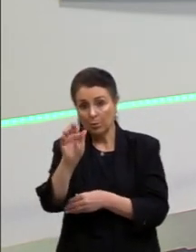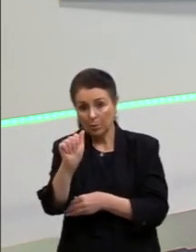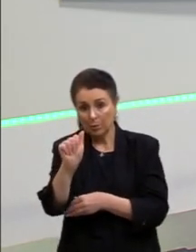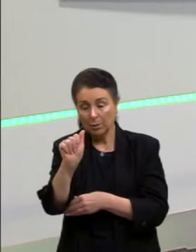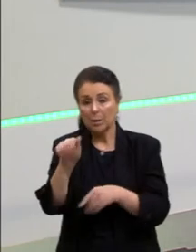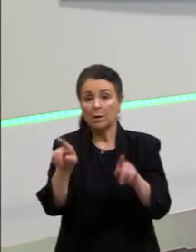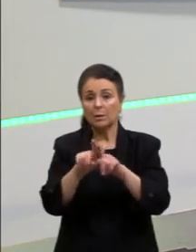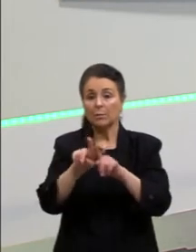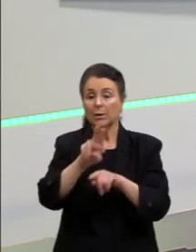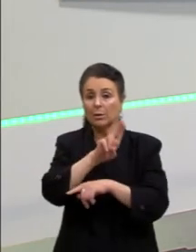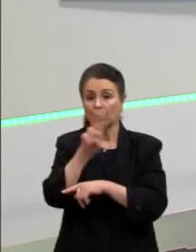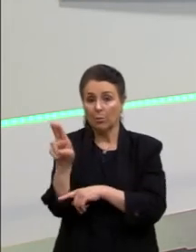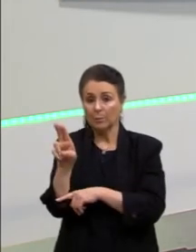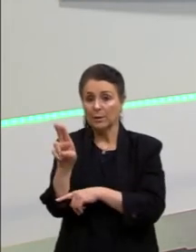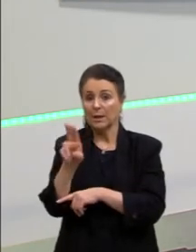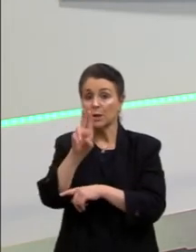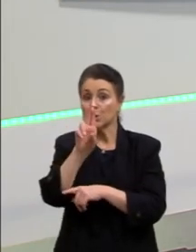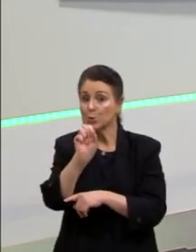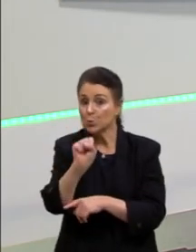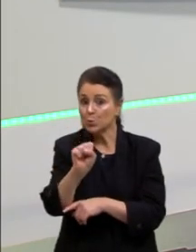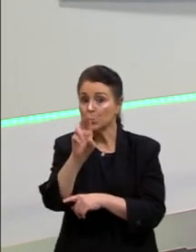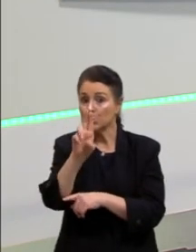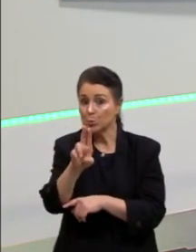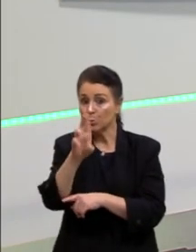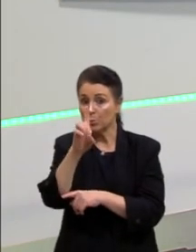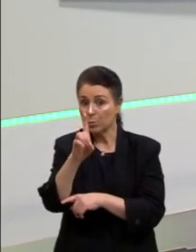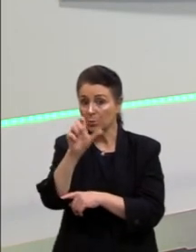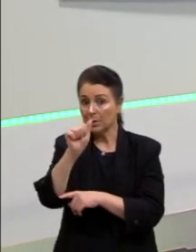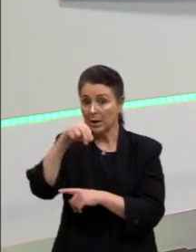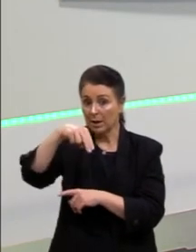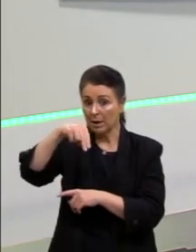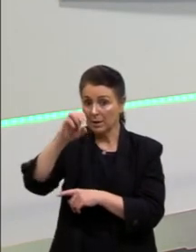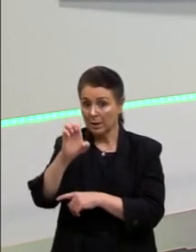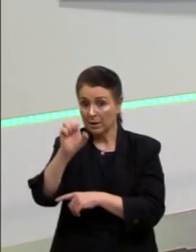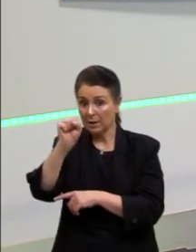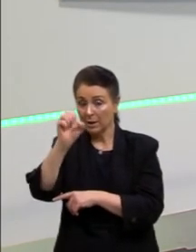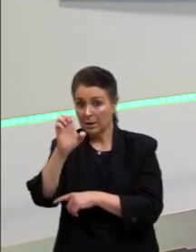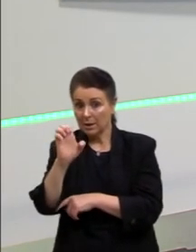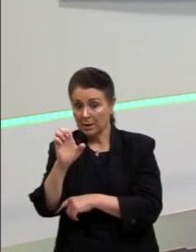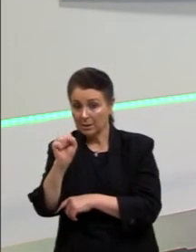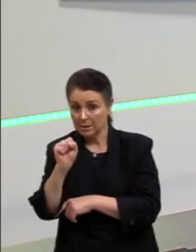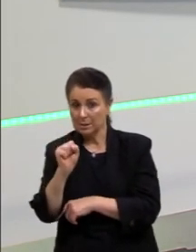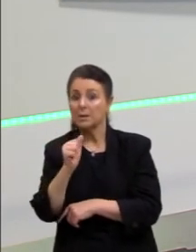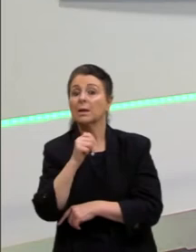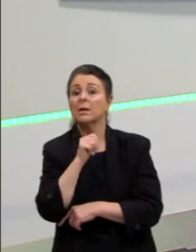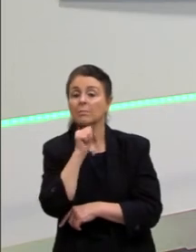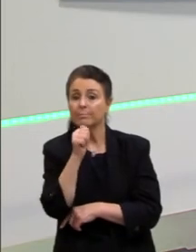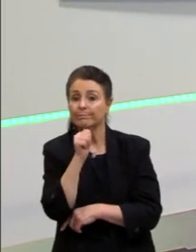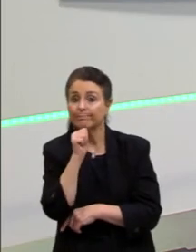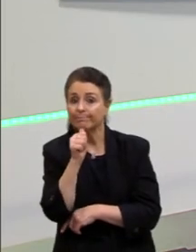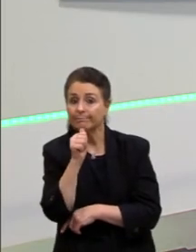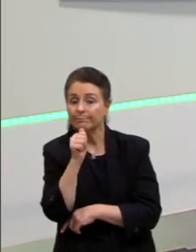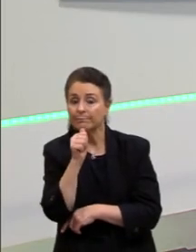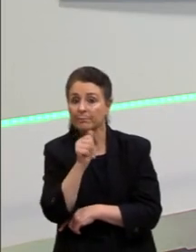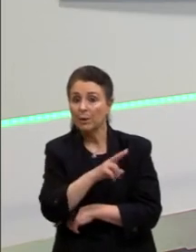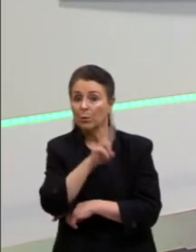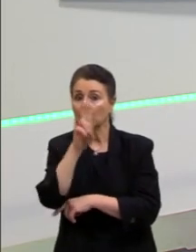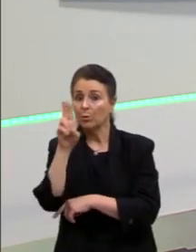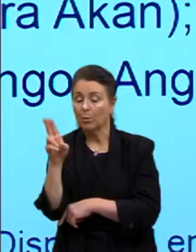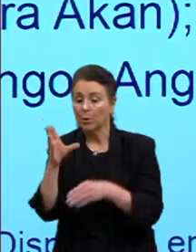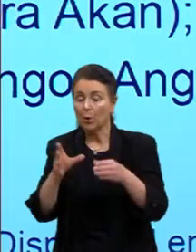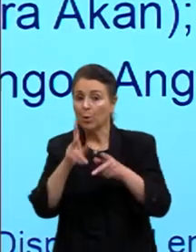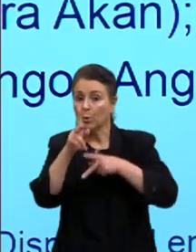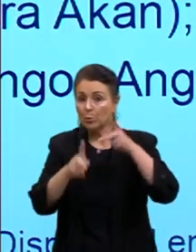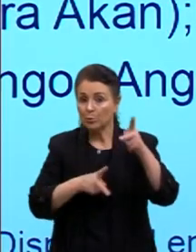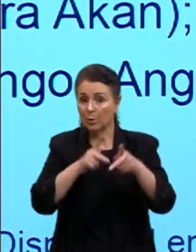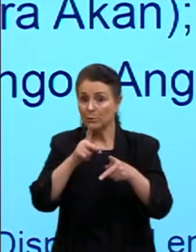vão chamar de sudaneses. Os povos de toda essa faixa aqui, mas aqui, estão chamando de sudaneses só os povos